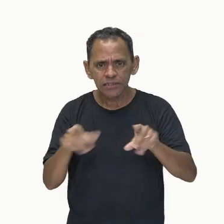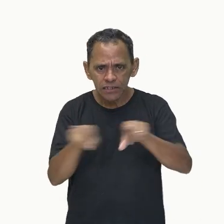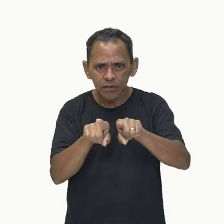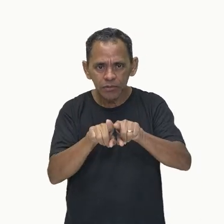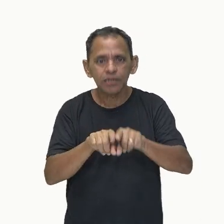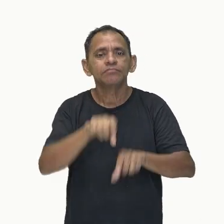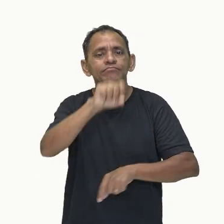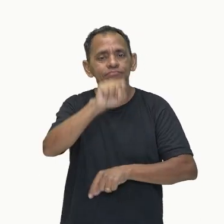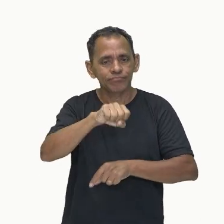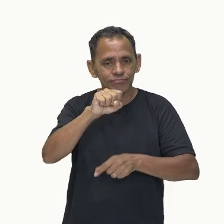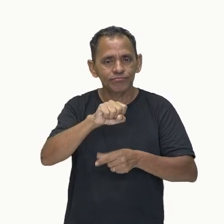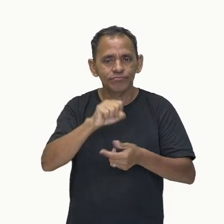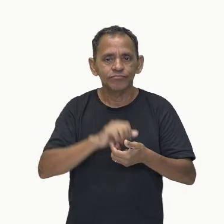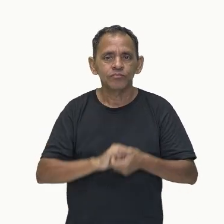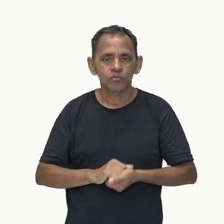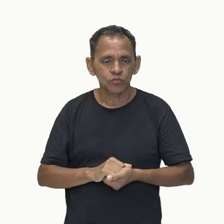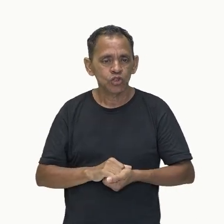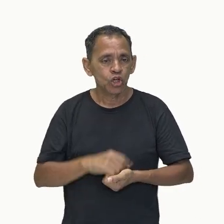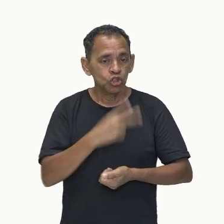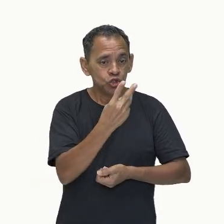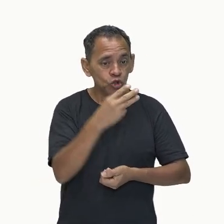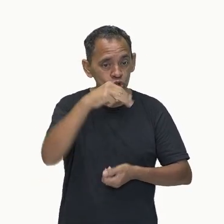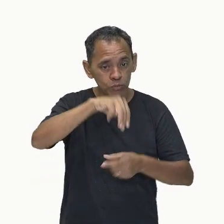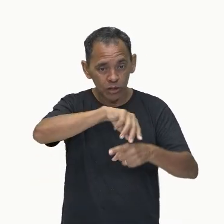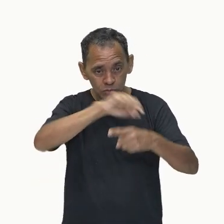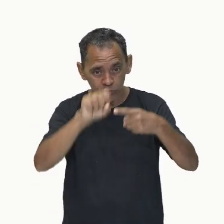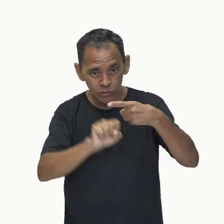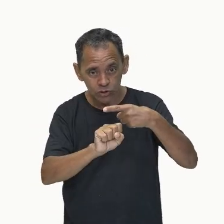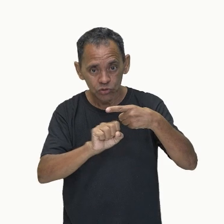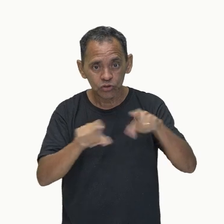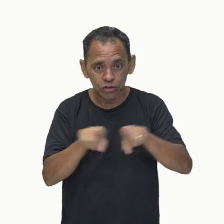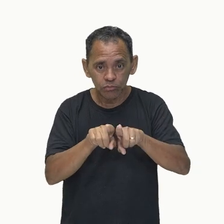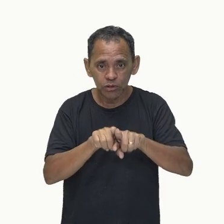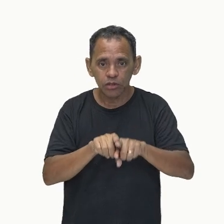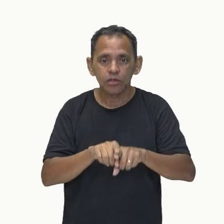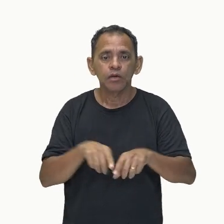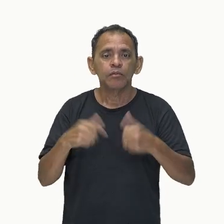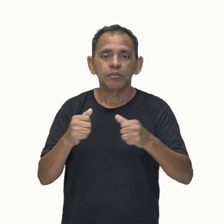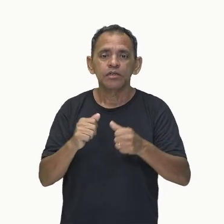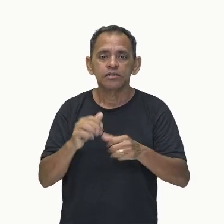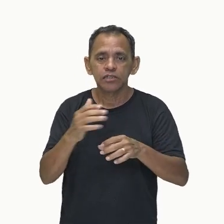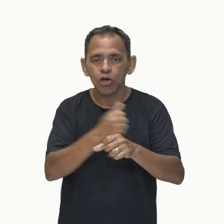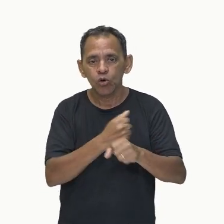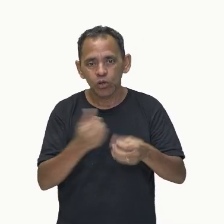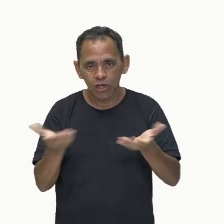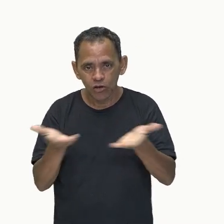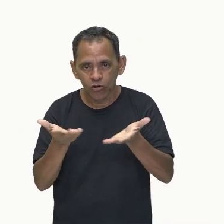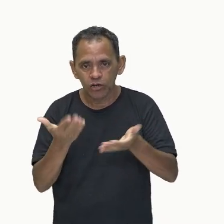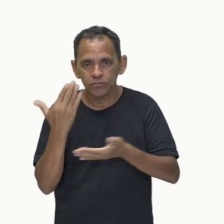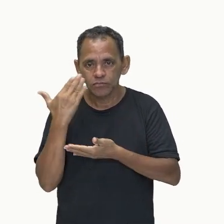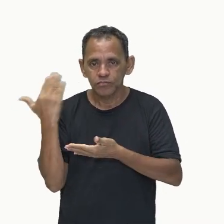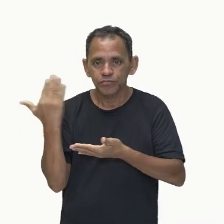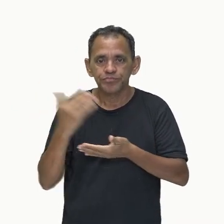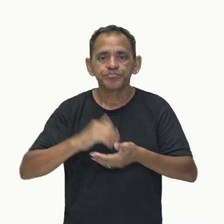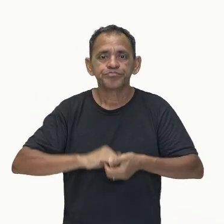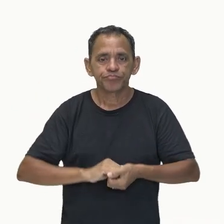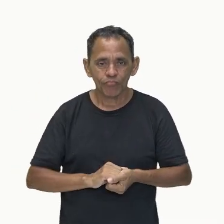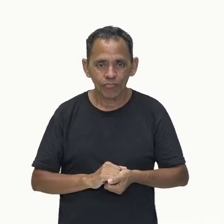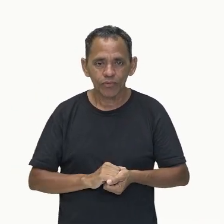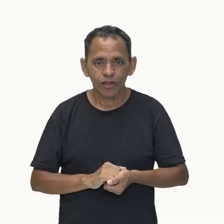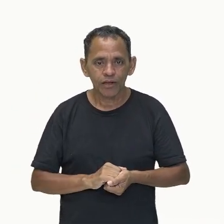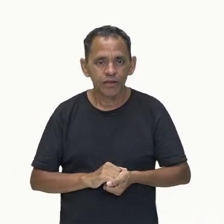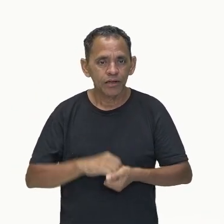segundo. Então, faça um cálculo, gente. Olha como é simples, pessoal. M, V ao quadrado sobre dois.